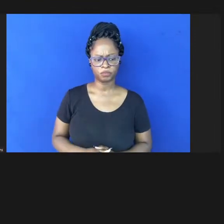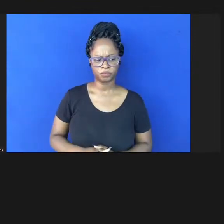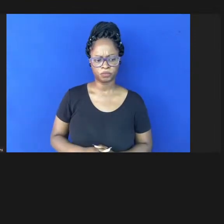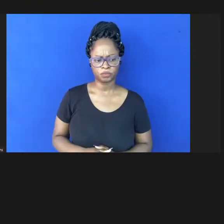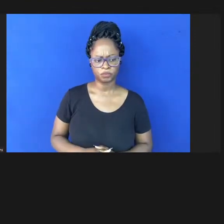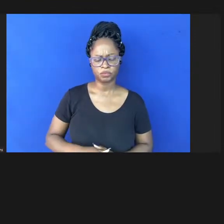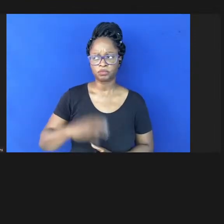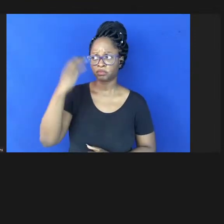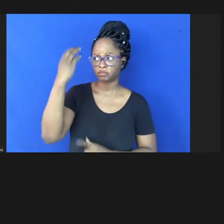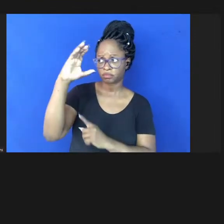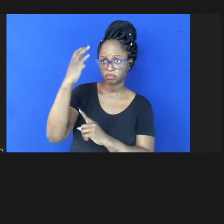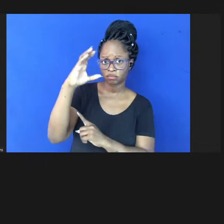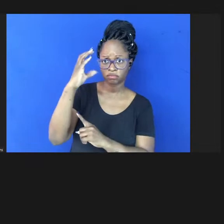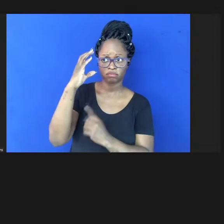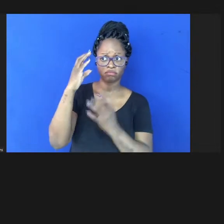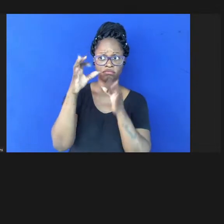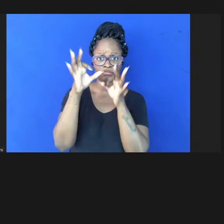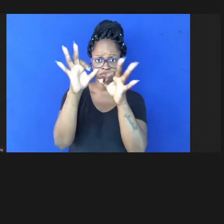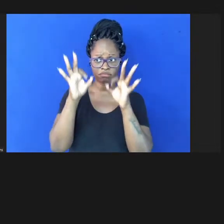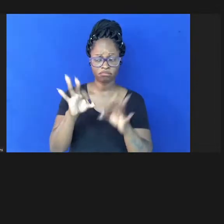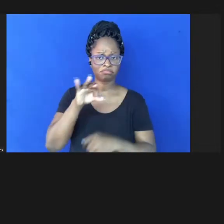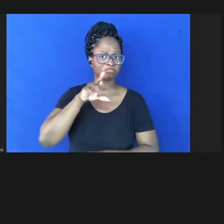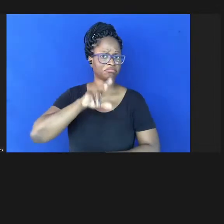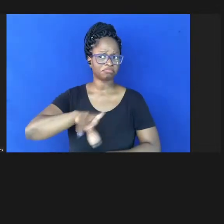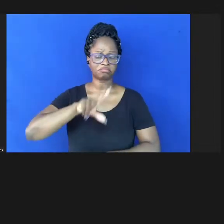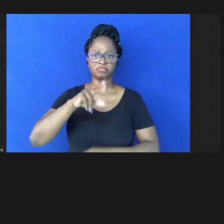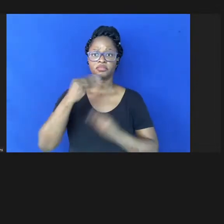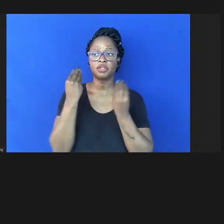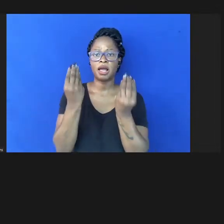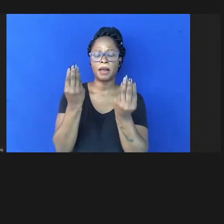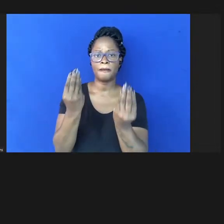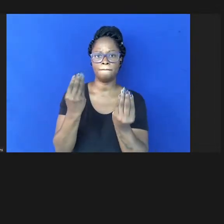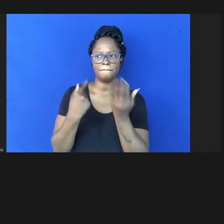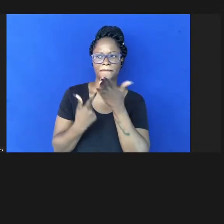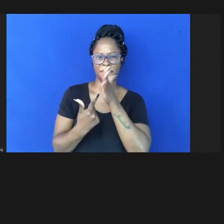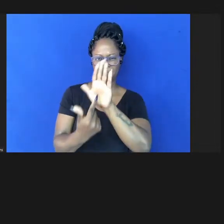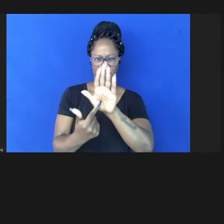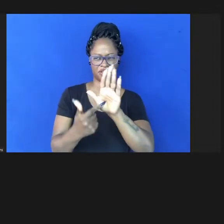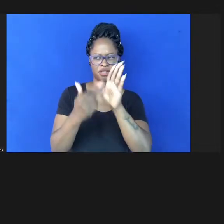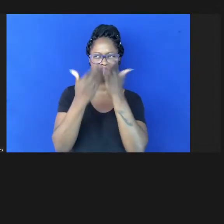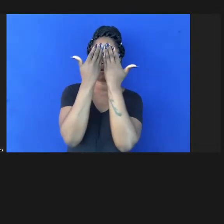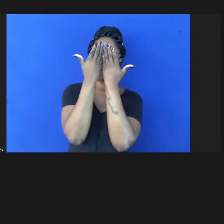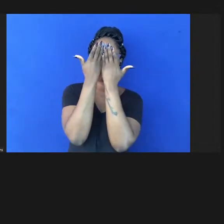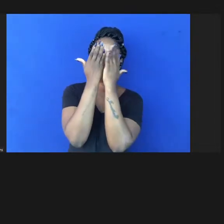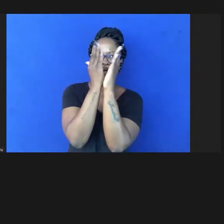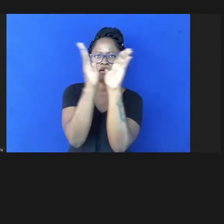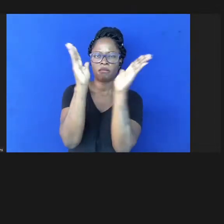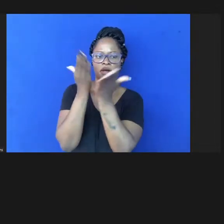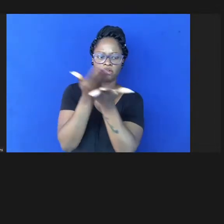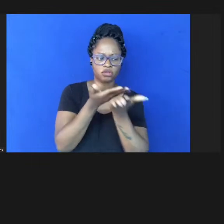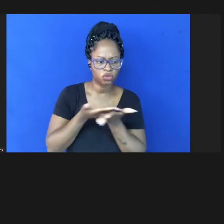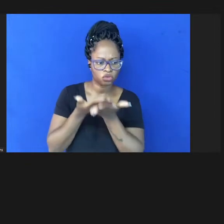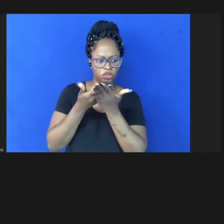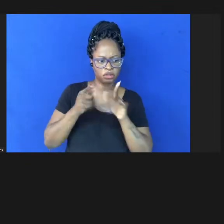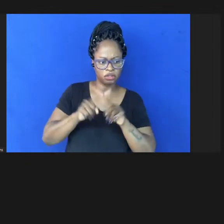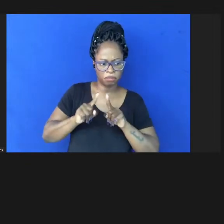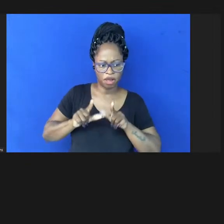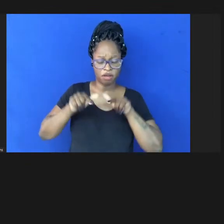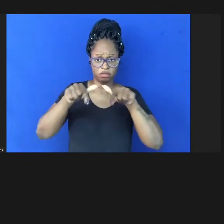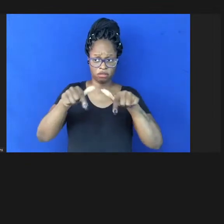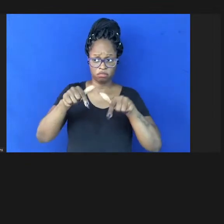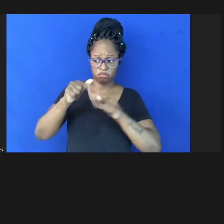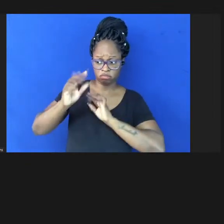cientificamente corretos para a apresentação mais aberta dos estudos ou protocolos terapêuticos